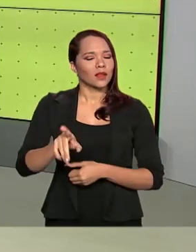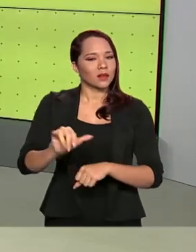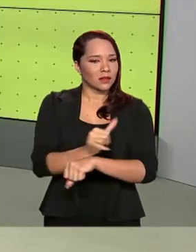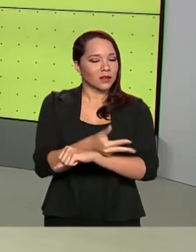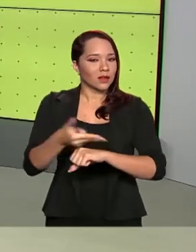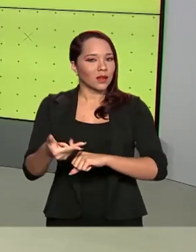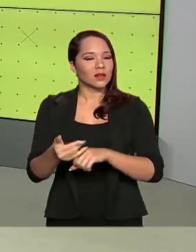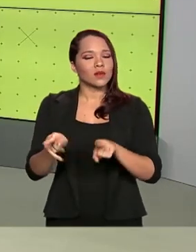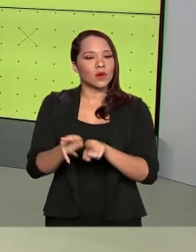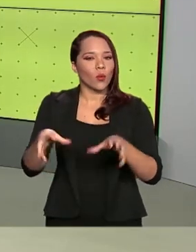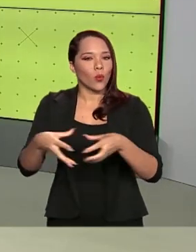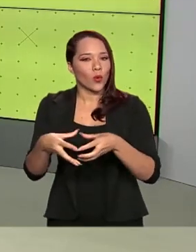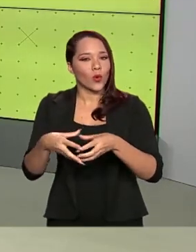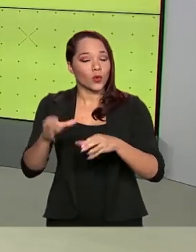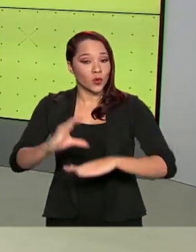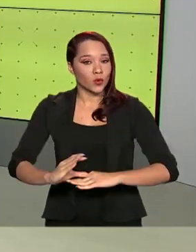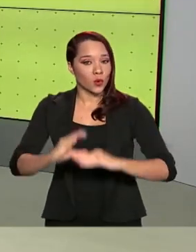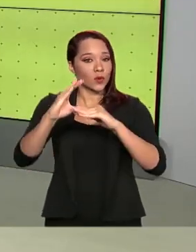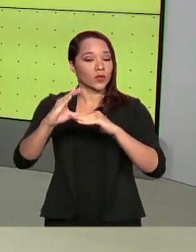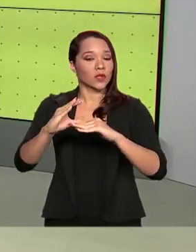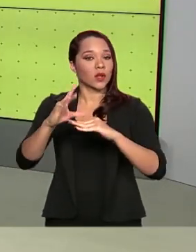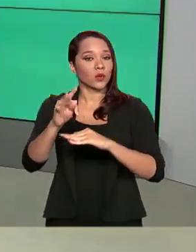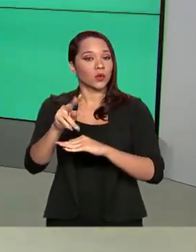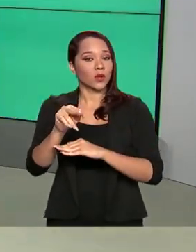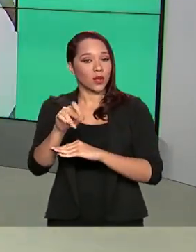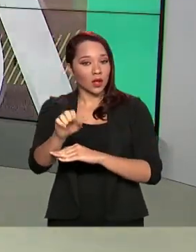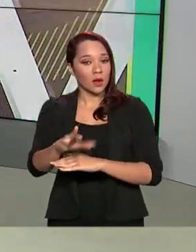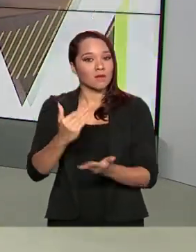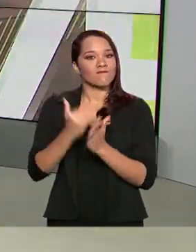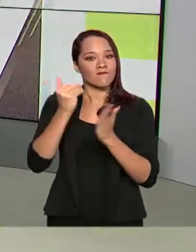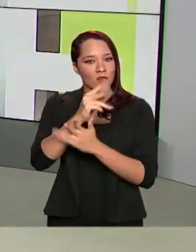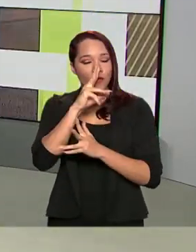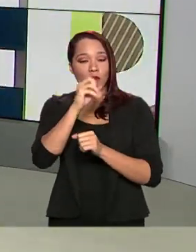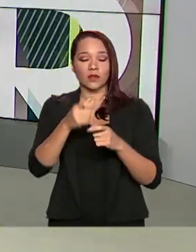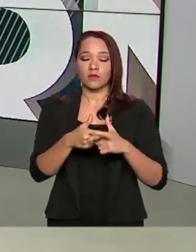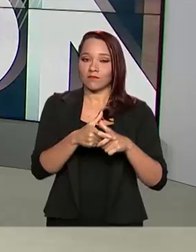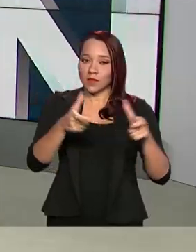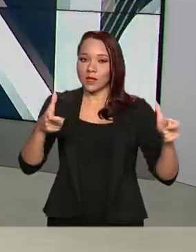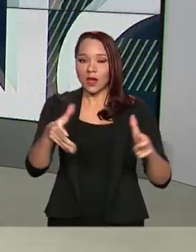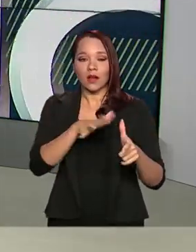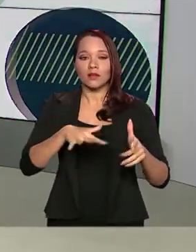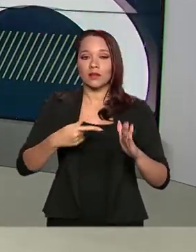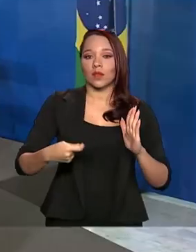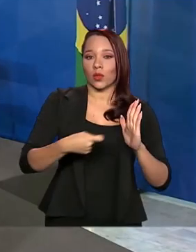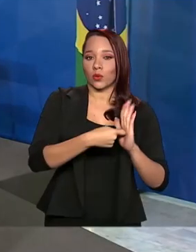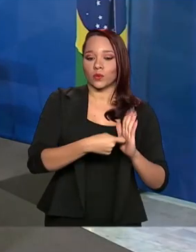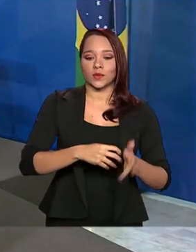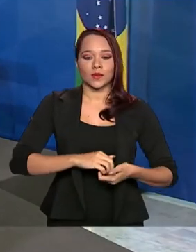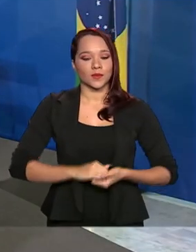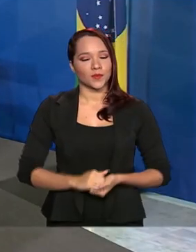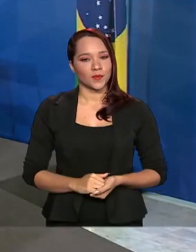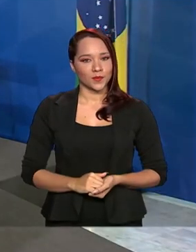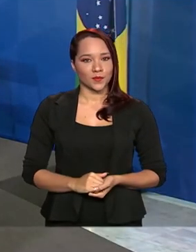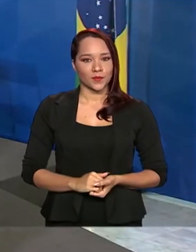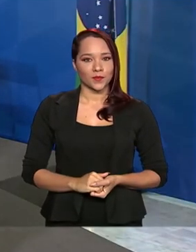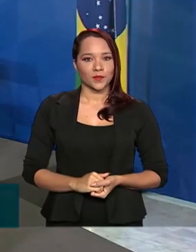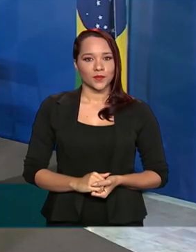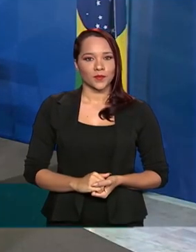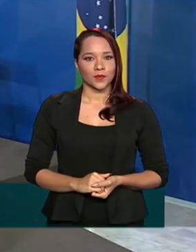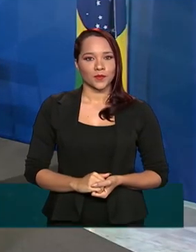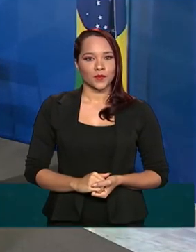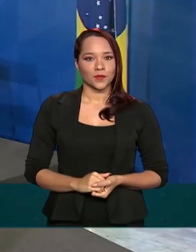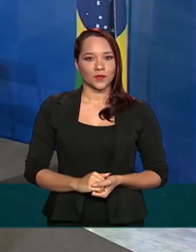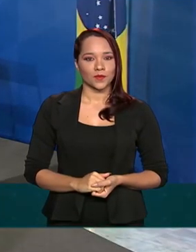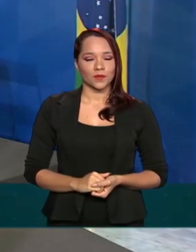medidas, o fortalecimento dos conselhos tutelares e a ampliação dos canais de denúncia. O nosso plano de contingência,